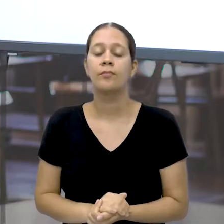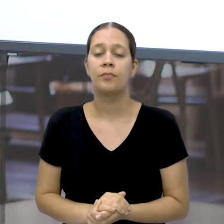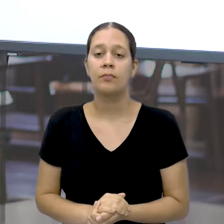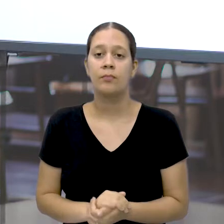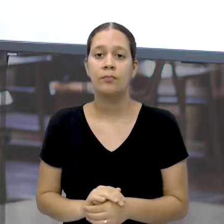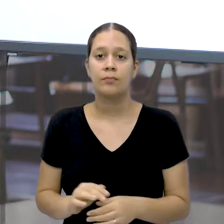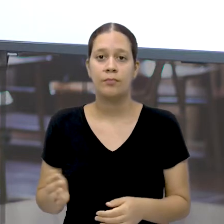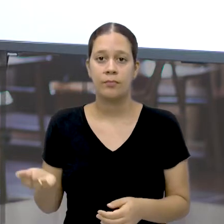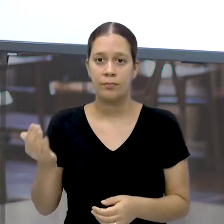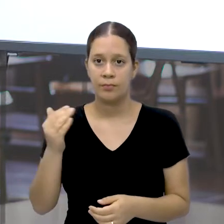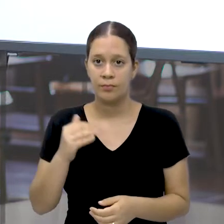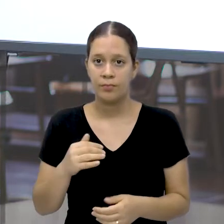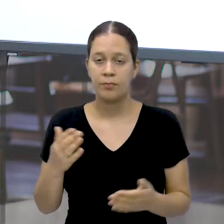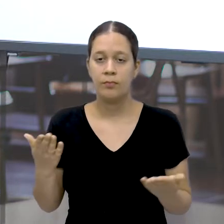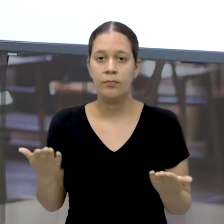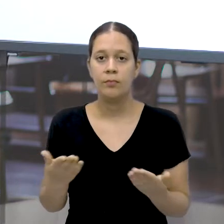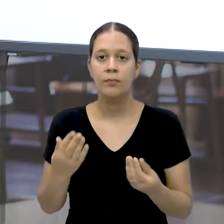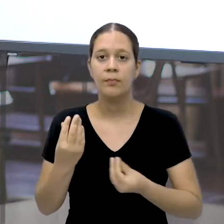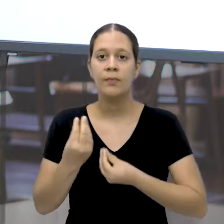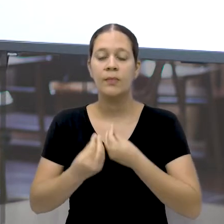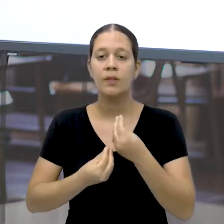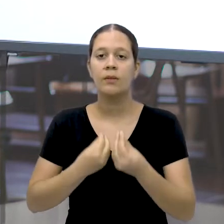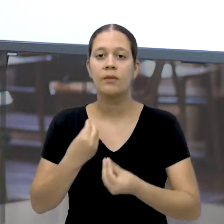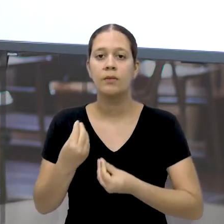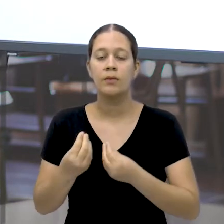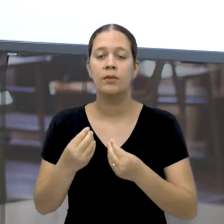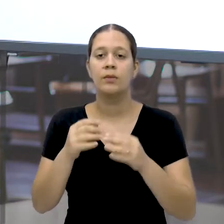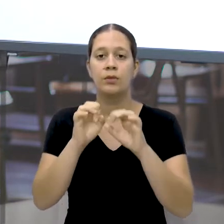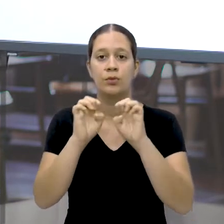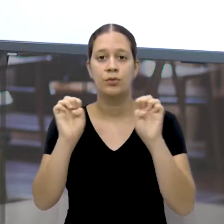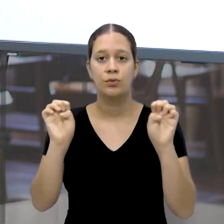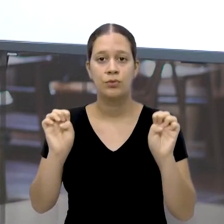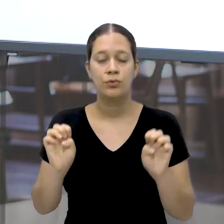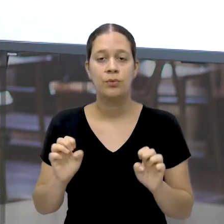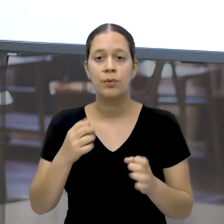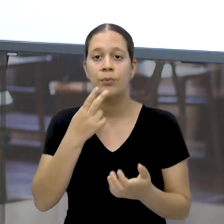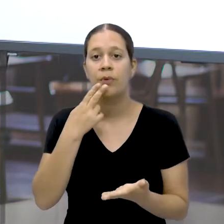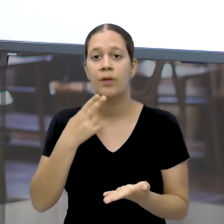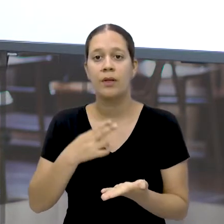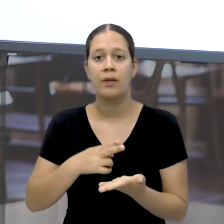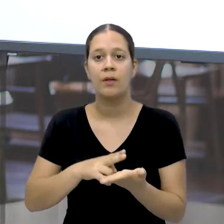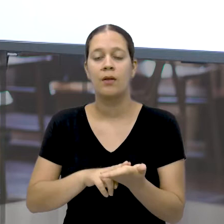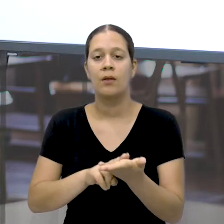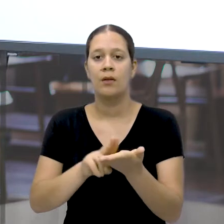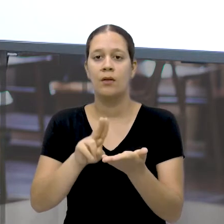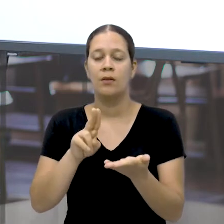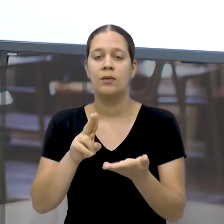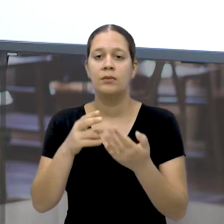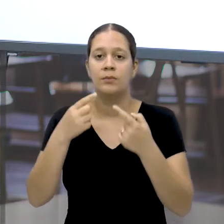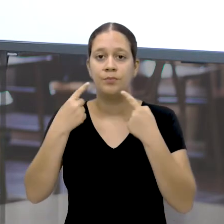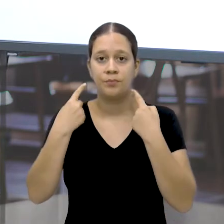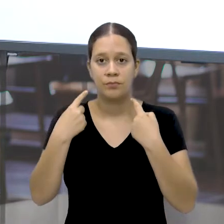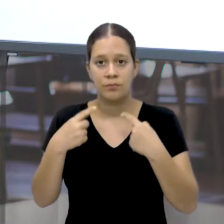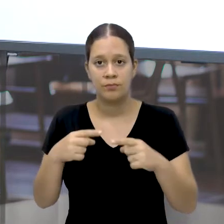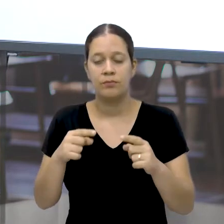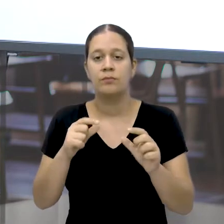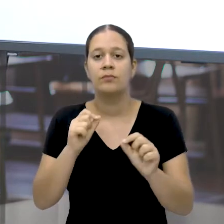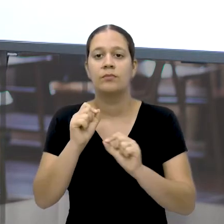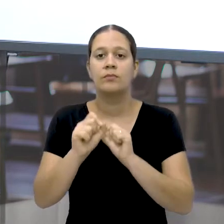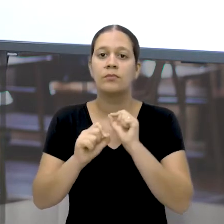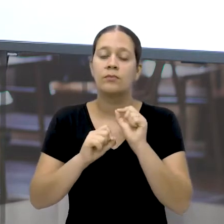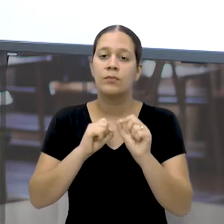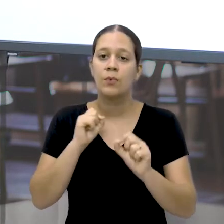Vamos ver agora Como é que se Estudia uma carta De renovação Como se dá Essa estrutura O que deve